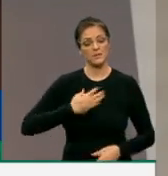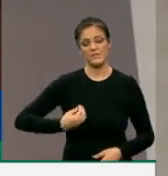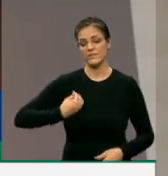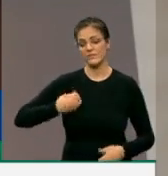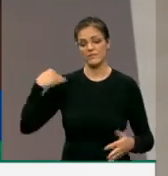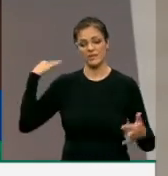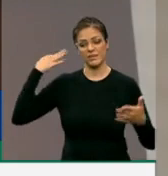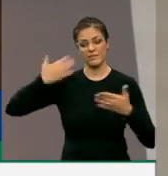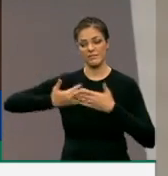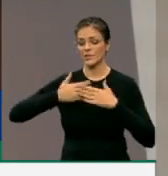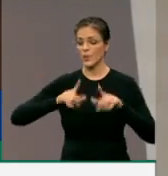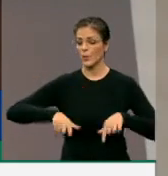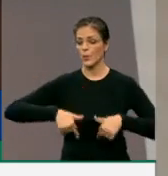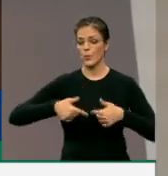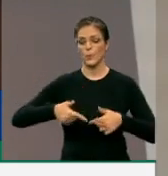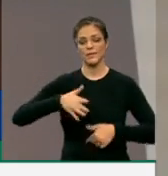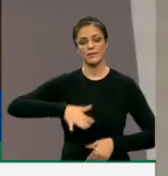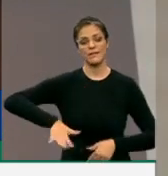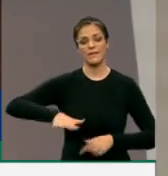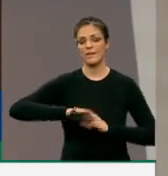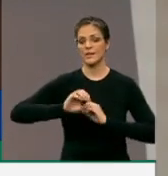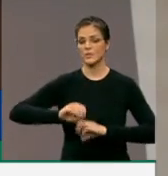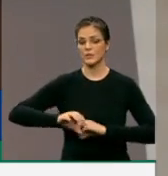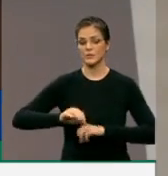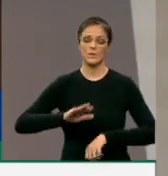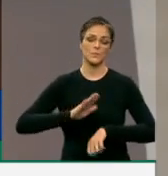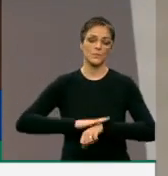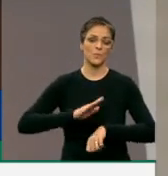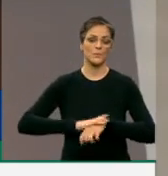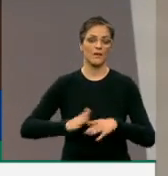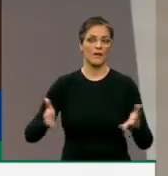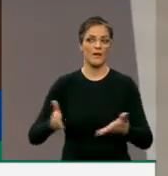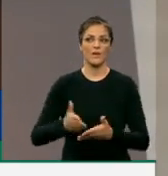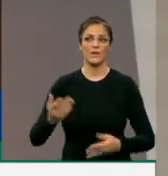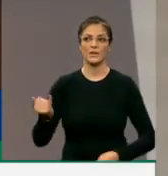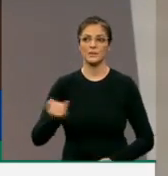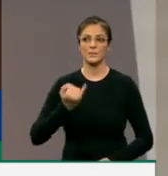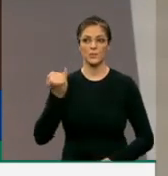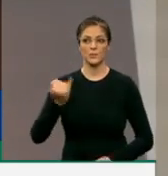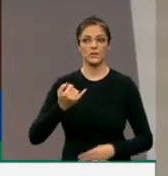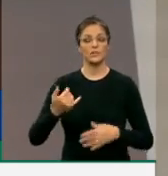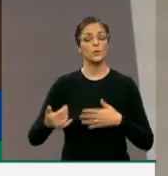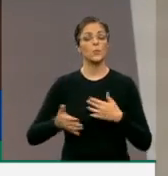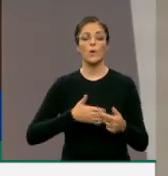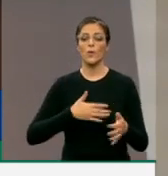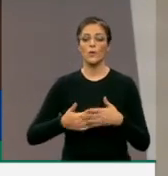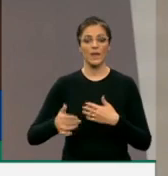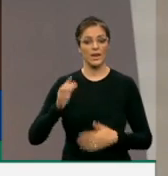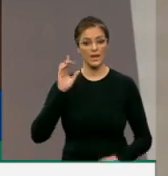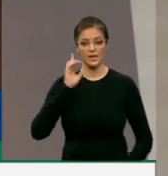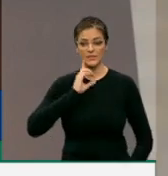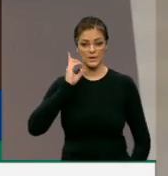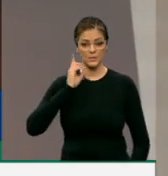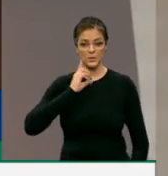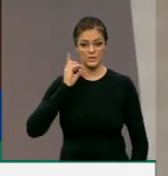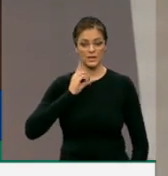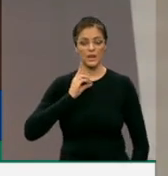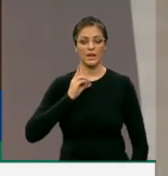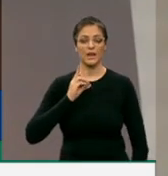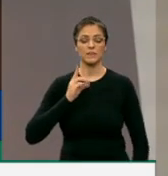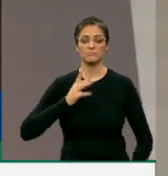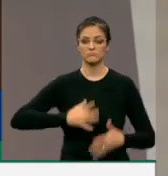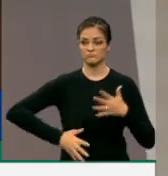educação. Esse é um momento muito importante. Qualquer deputado que faz substituções,